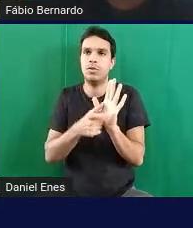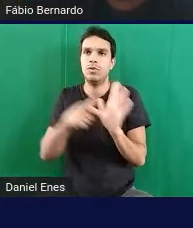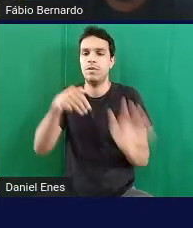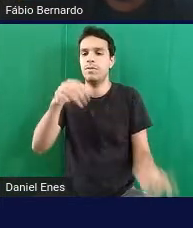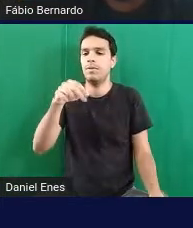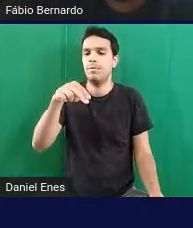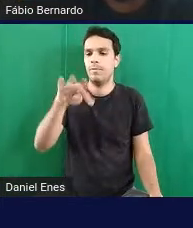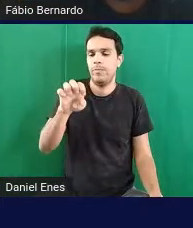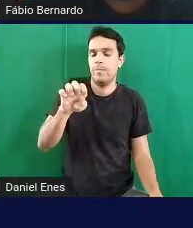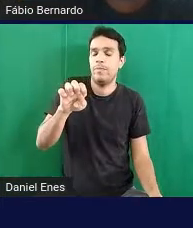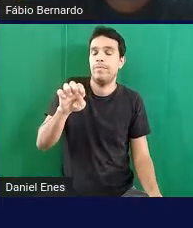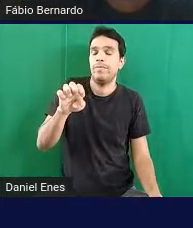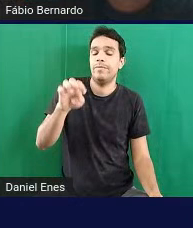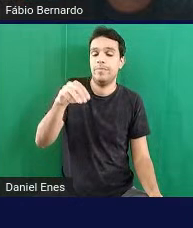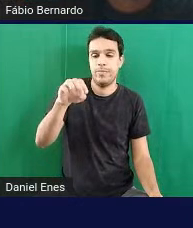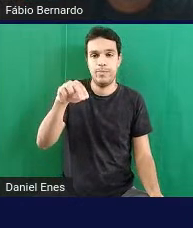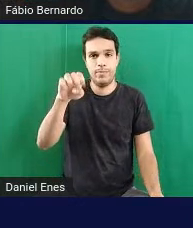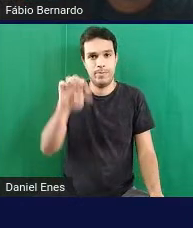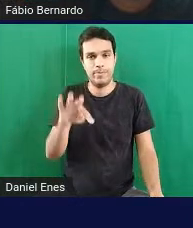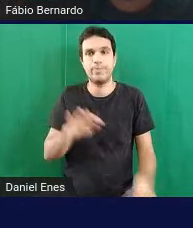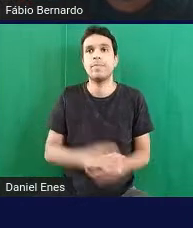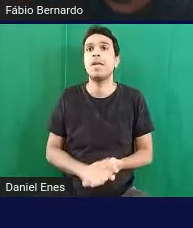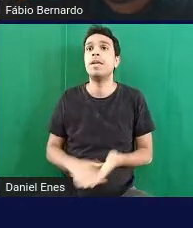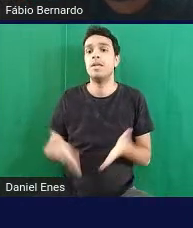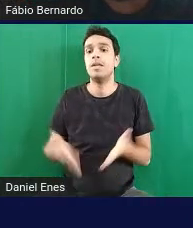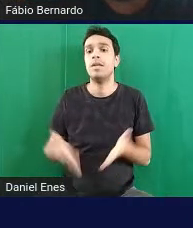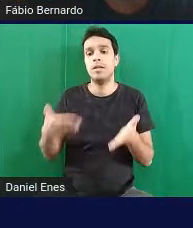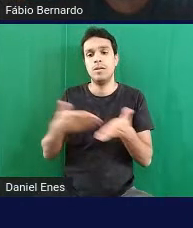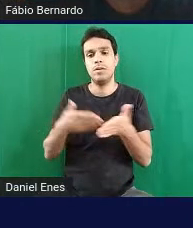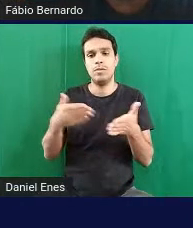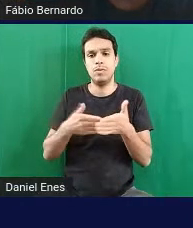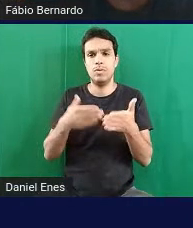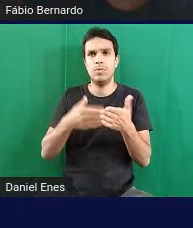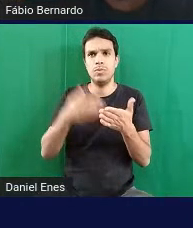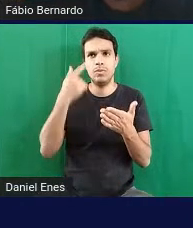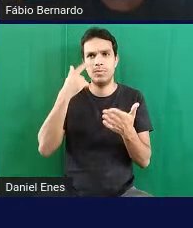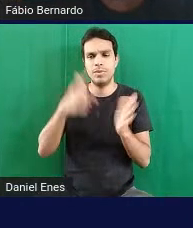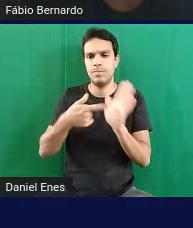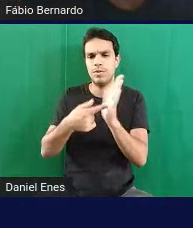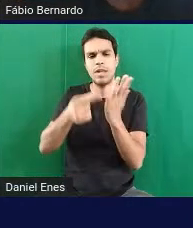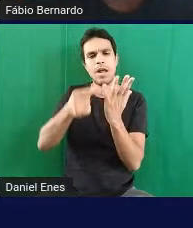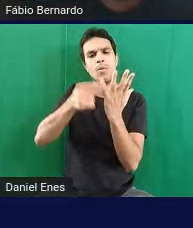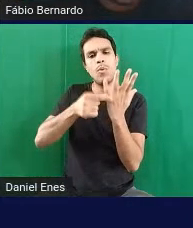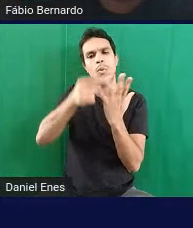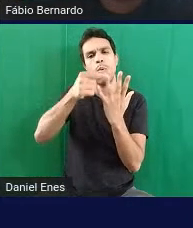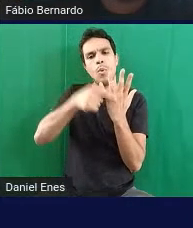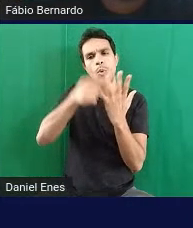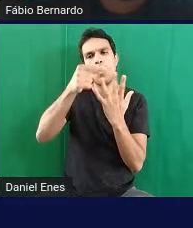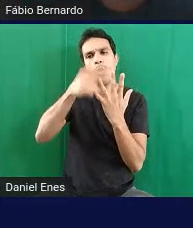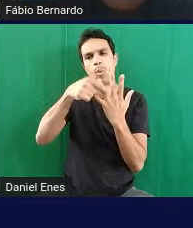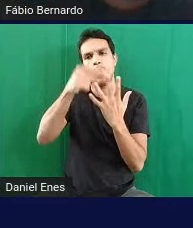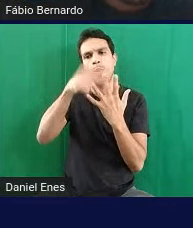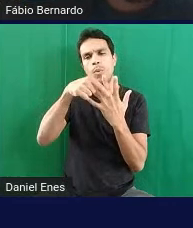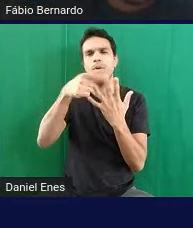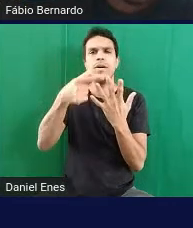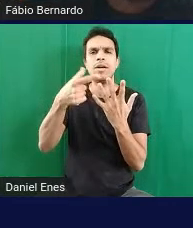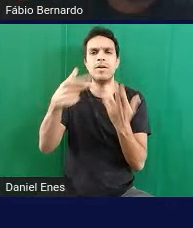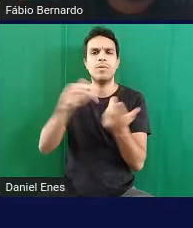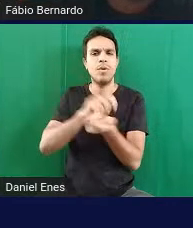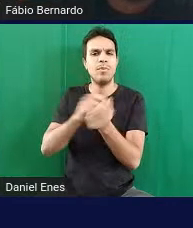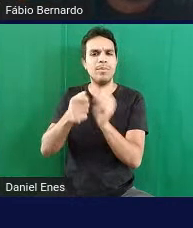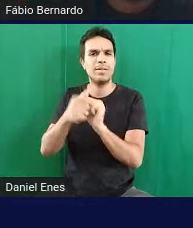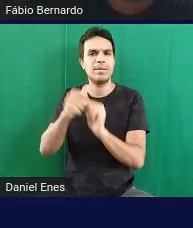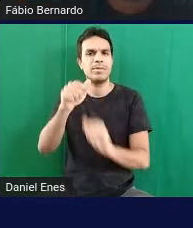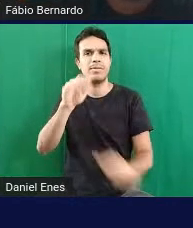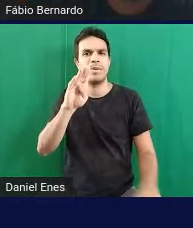bom por último não podia deixar de falar do soloban né que é uma espécie de ábaco é uma adaptação do